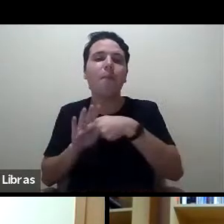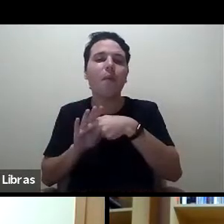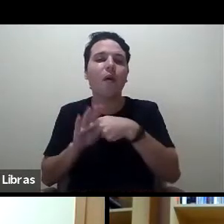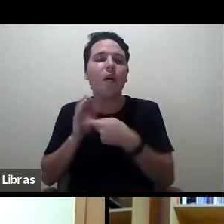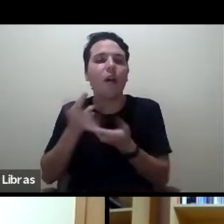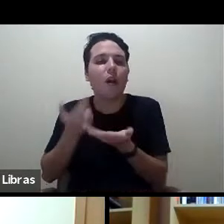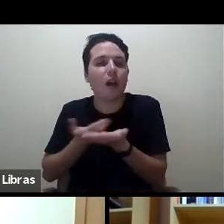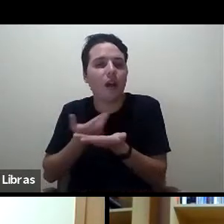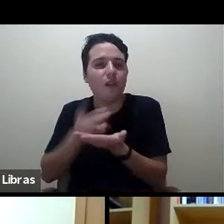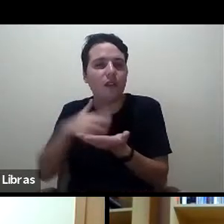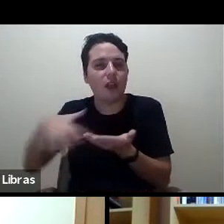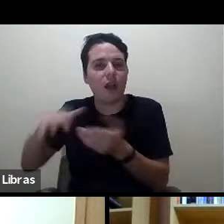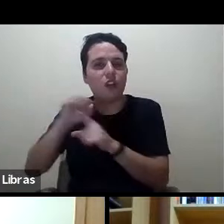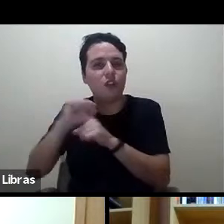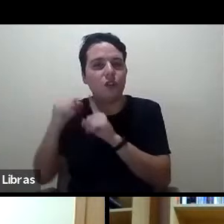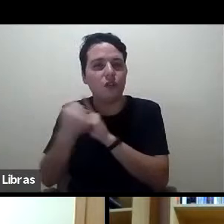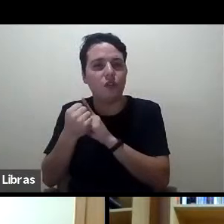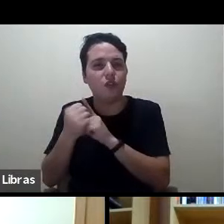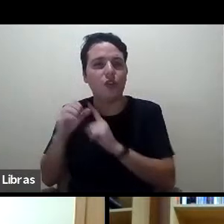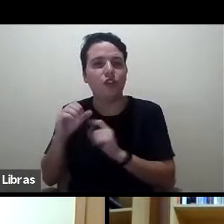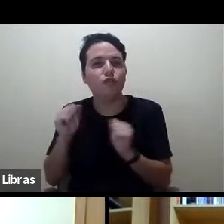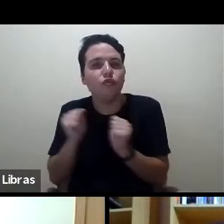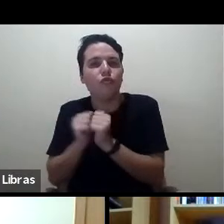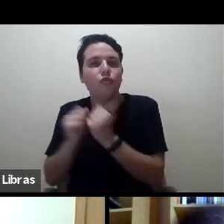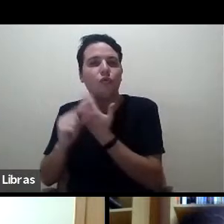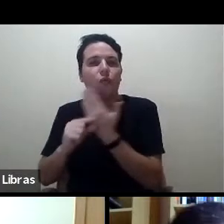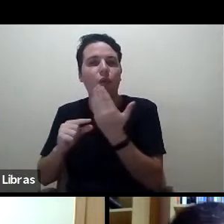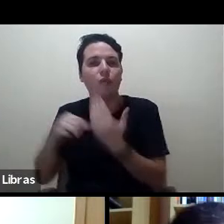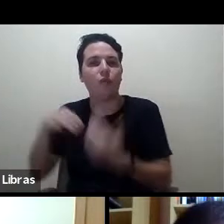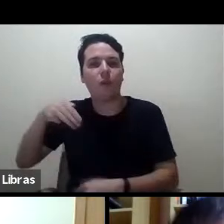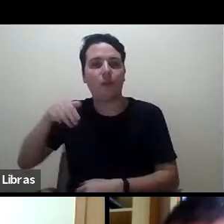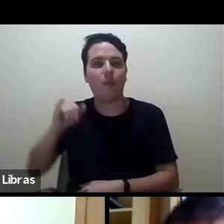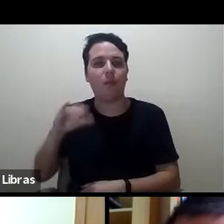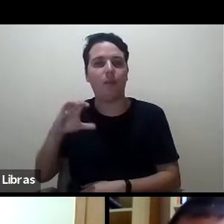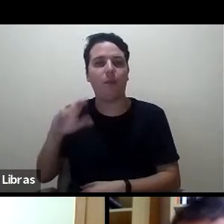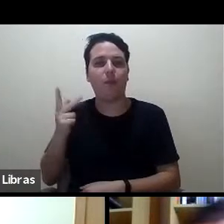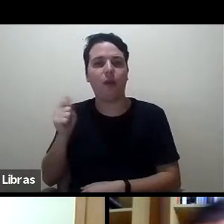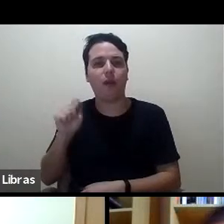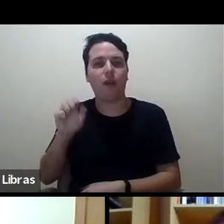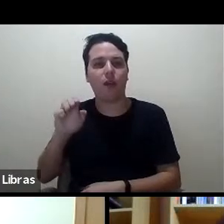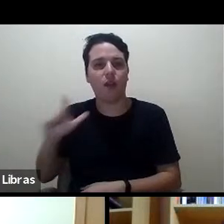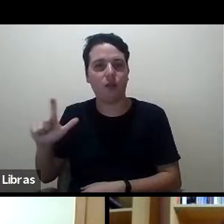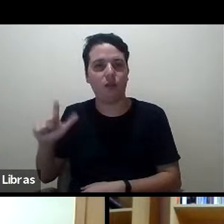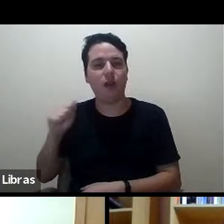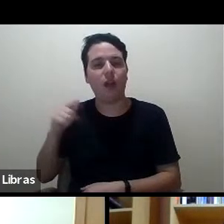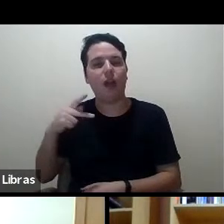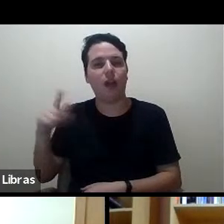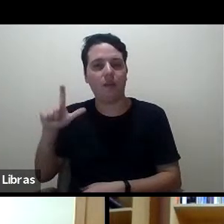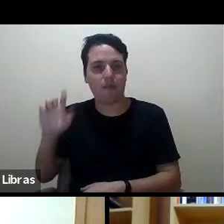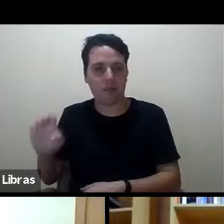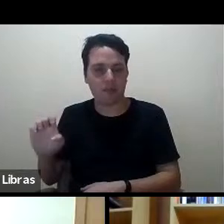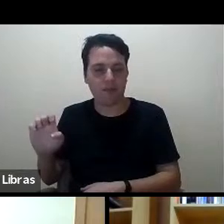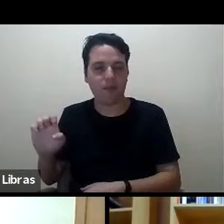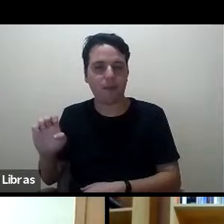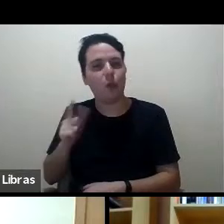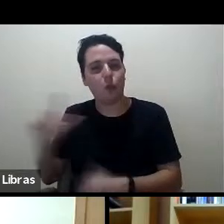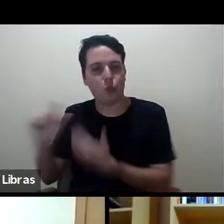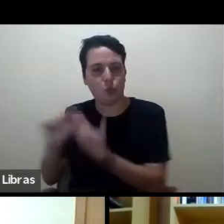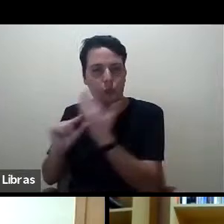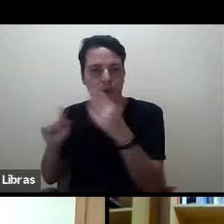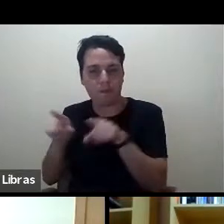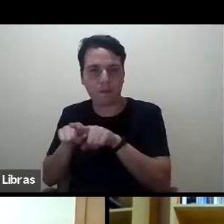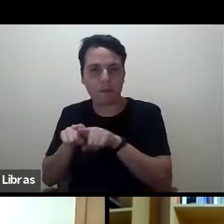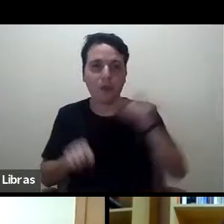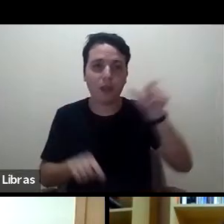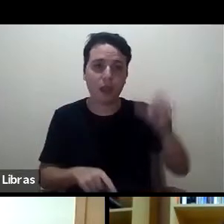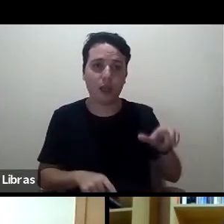trabalhou em coautoria, por exemplo, com o Michael Apple e o Stefan Ball. Gandim, como eu disse, é o